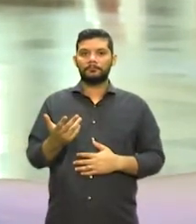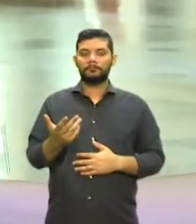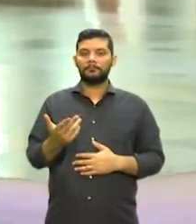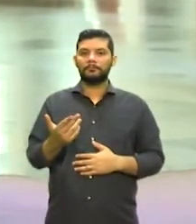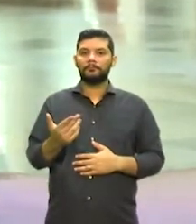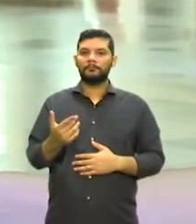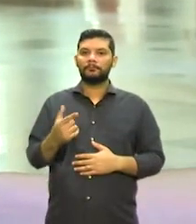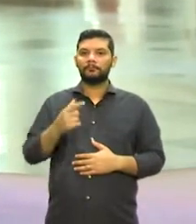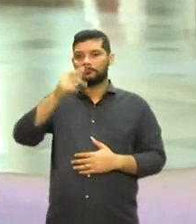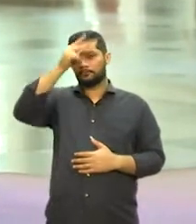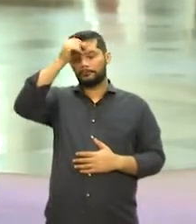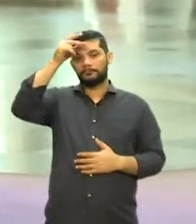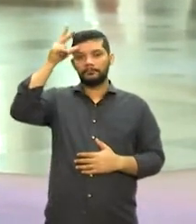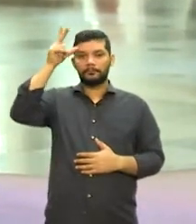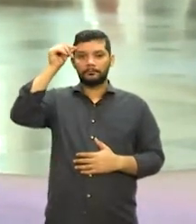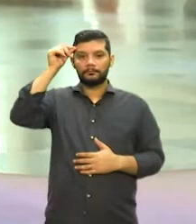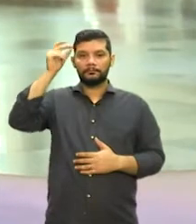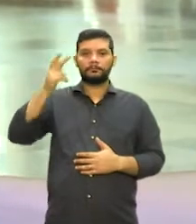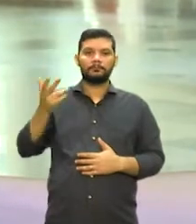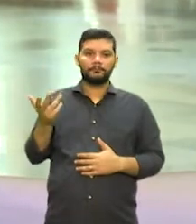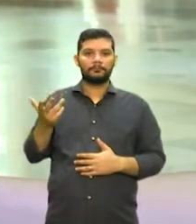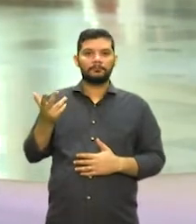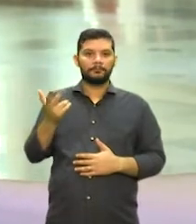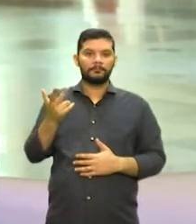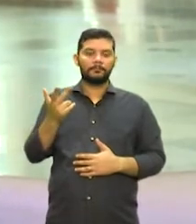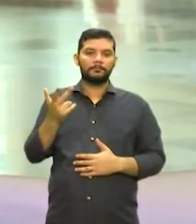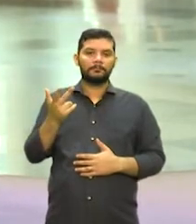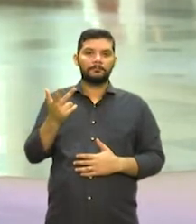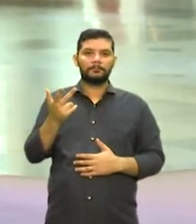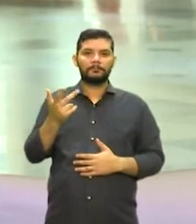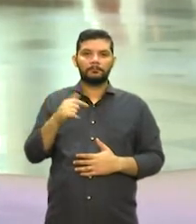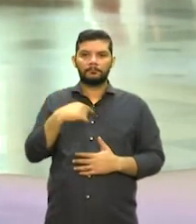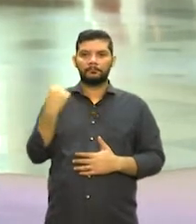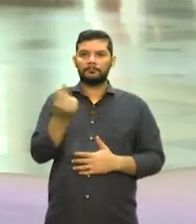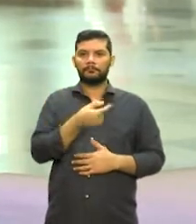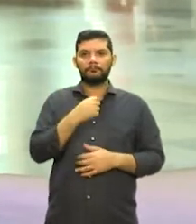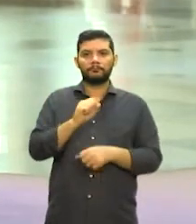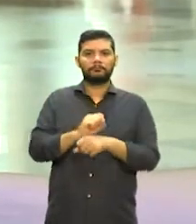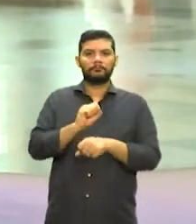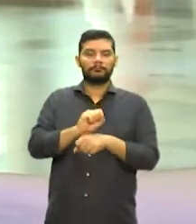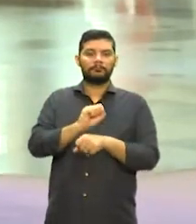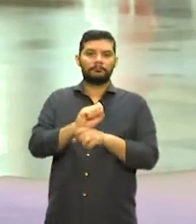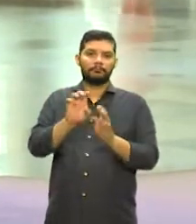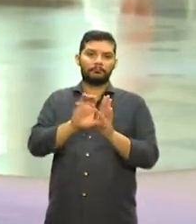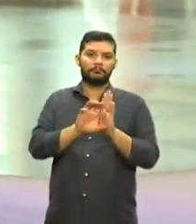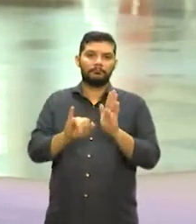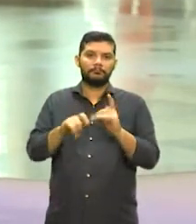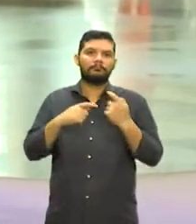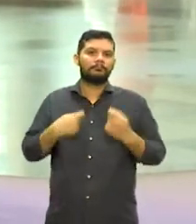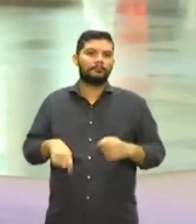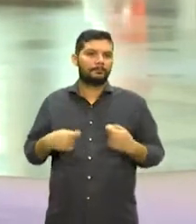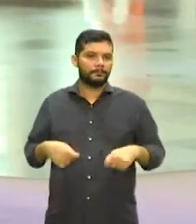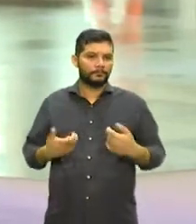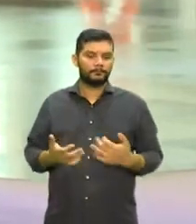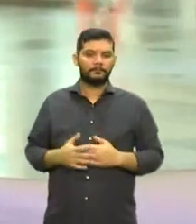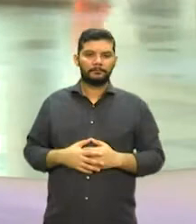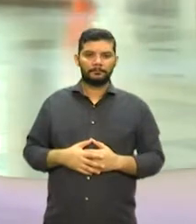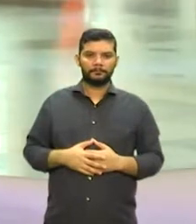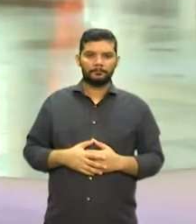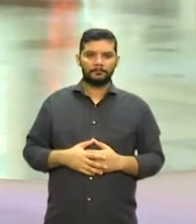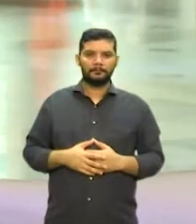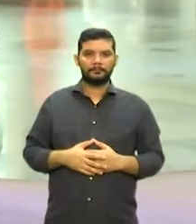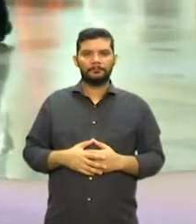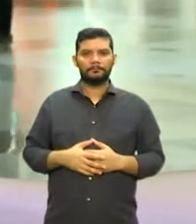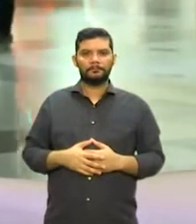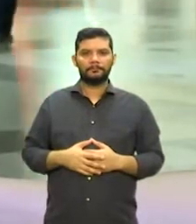Municipal, e eu acho que toda a classe está esperando por esses editais, está precisando para